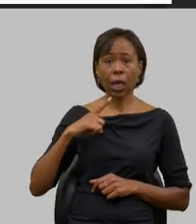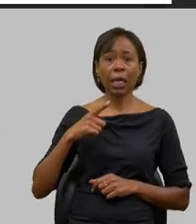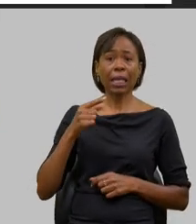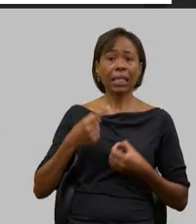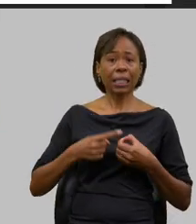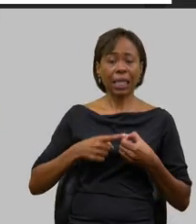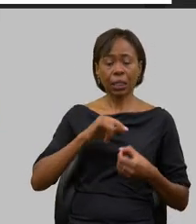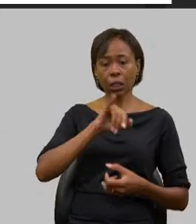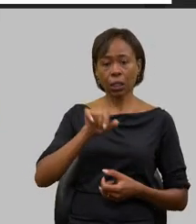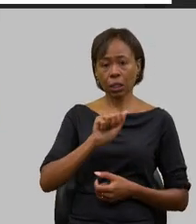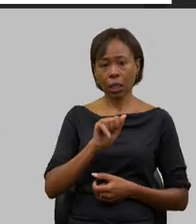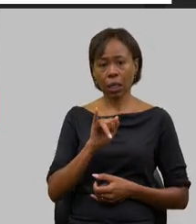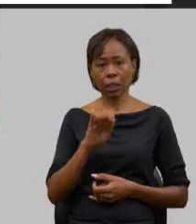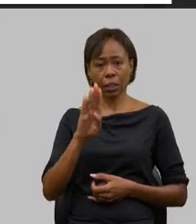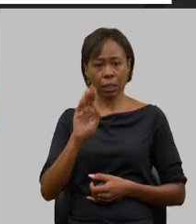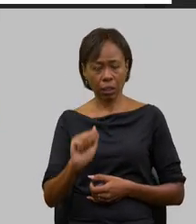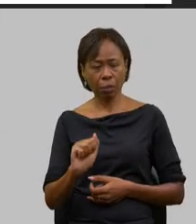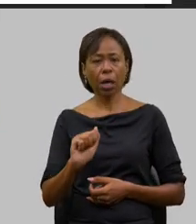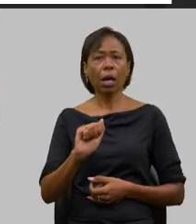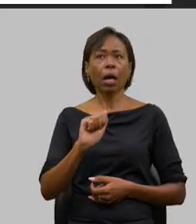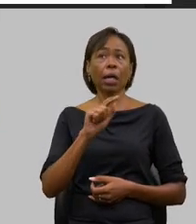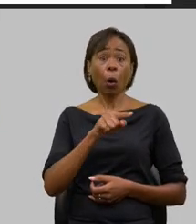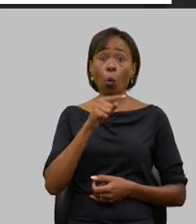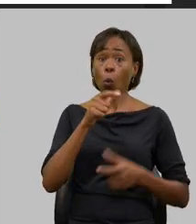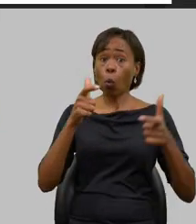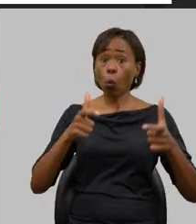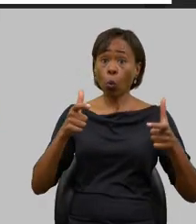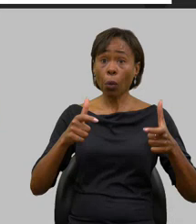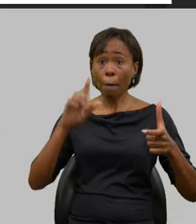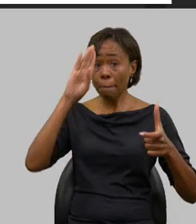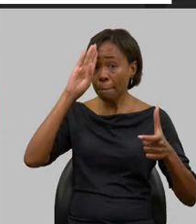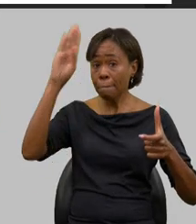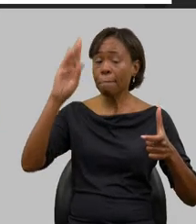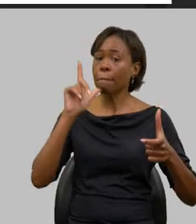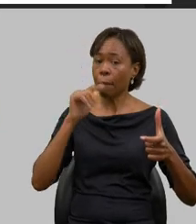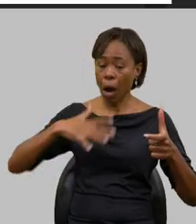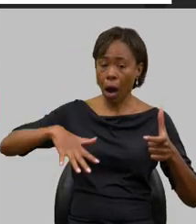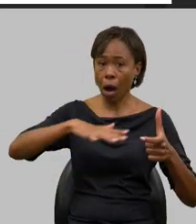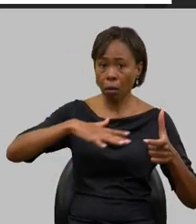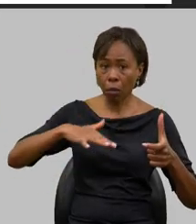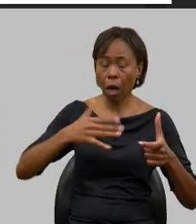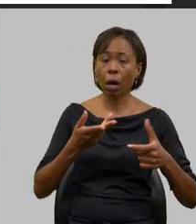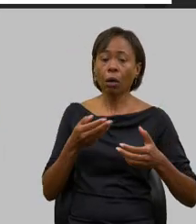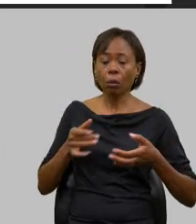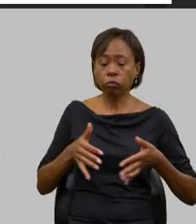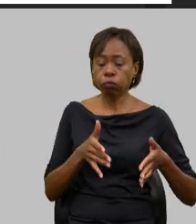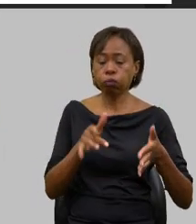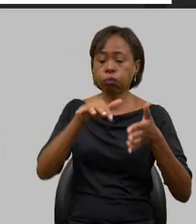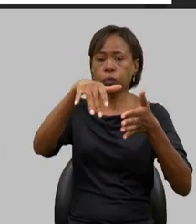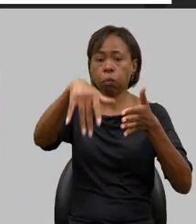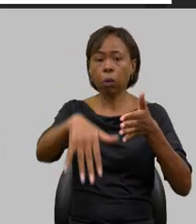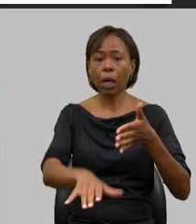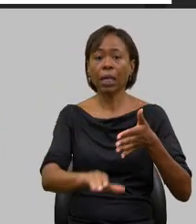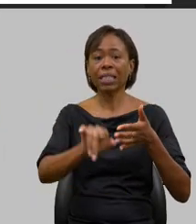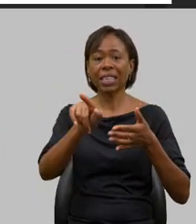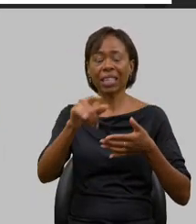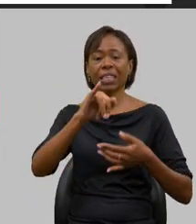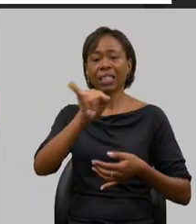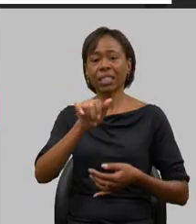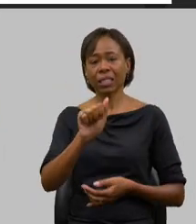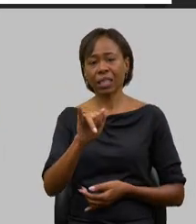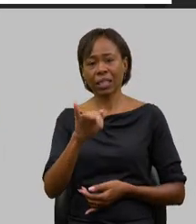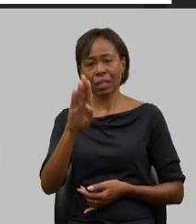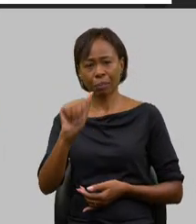que leva para os canais secundários para poder irrigar o projeto de Jaíba ele estava com uma trinca com um vazamento já tinham 6 anos